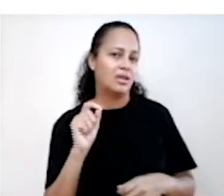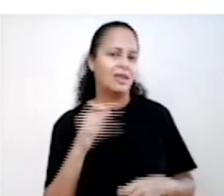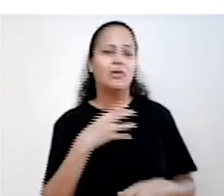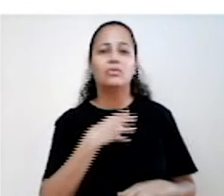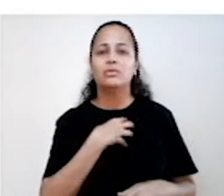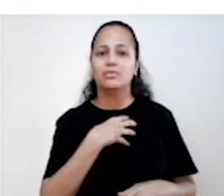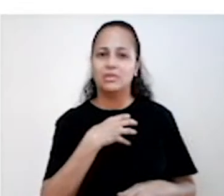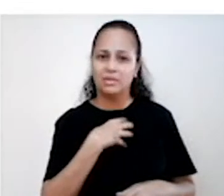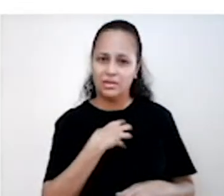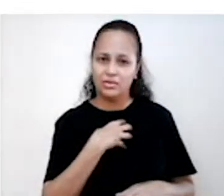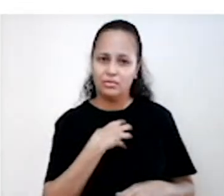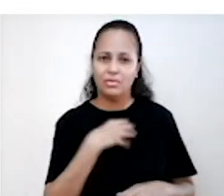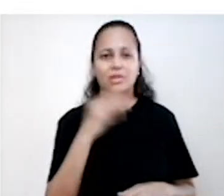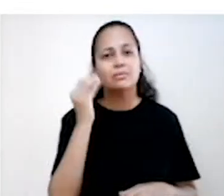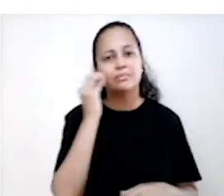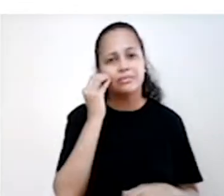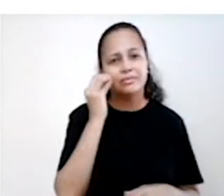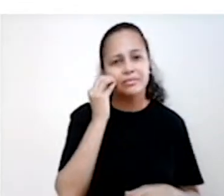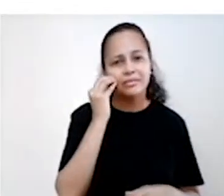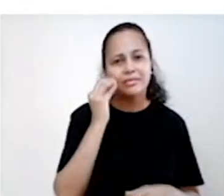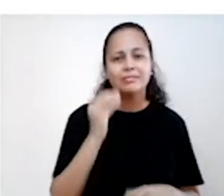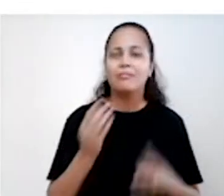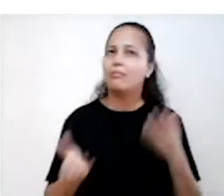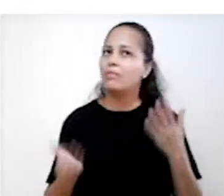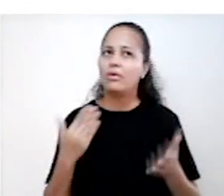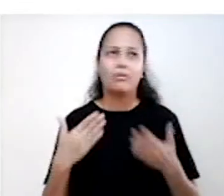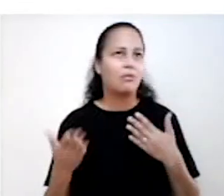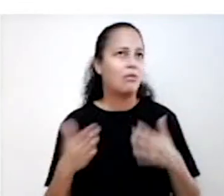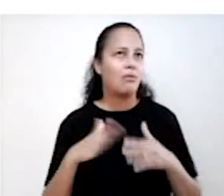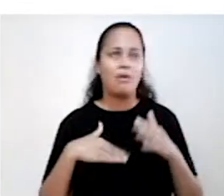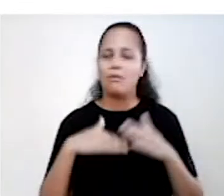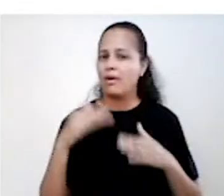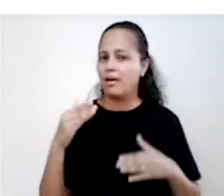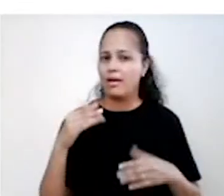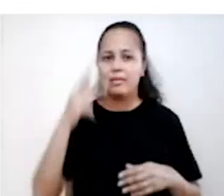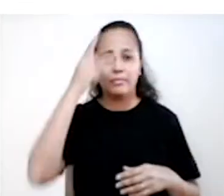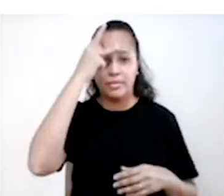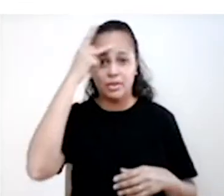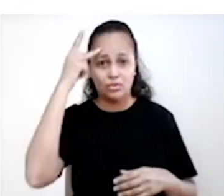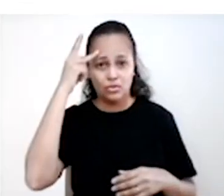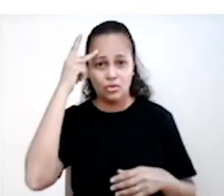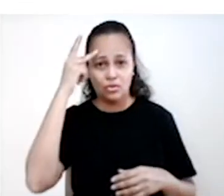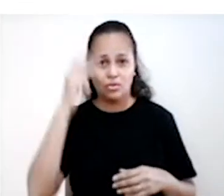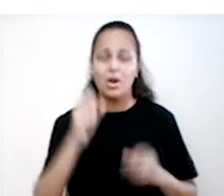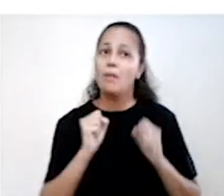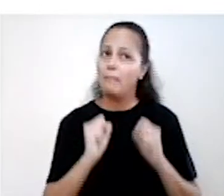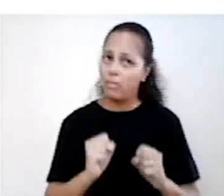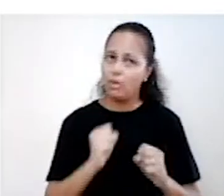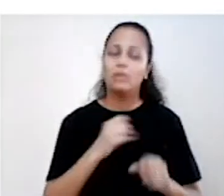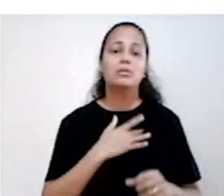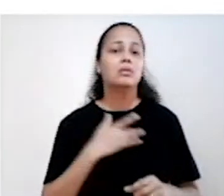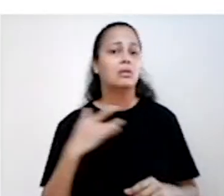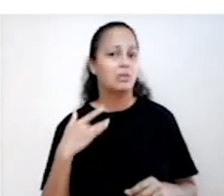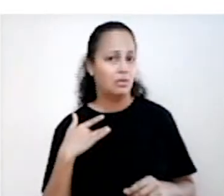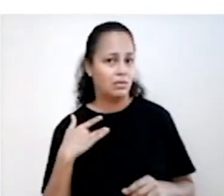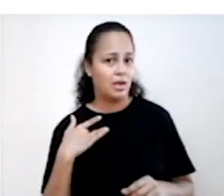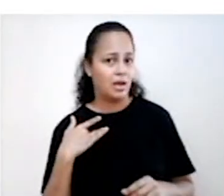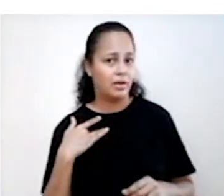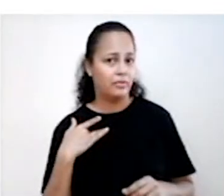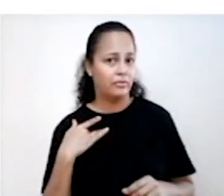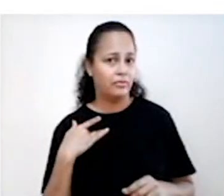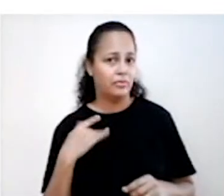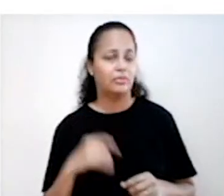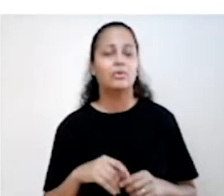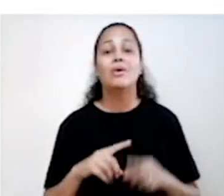um sentimento experimentado por qualquer pessoa, em seus níveis normais, ela é saudável, ela é eficaz para o